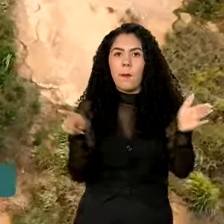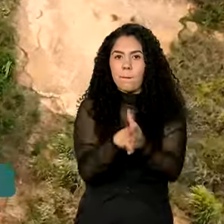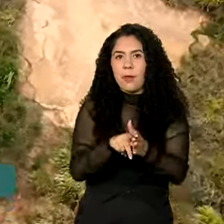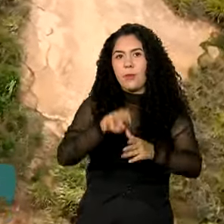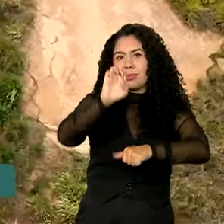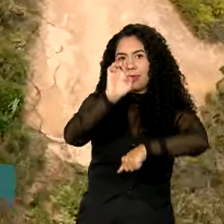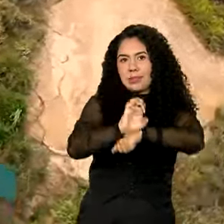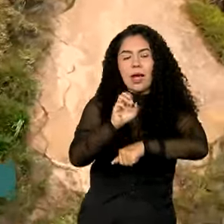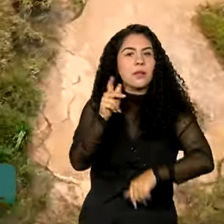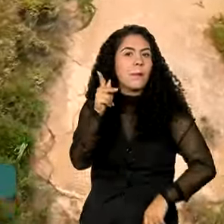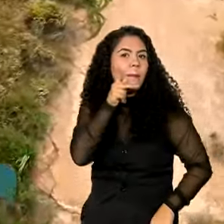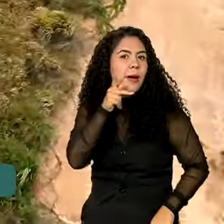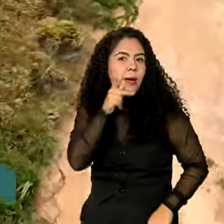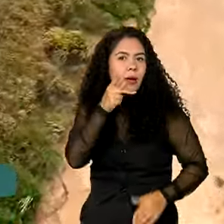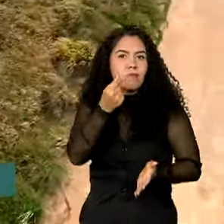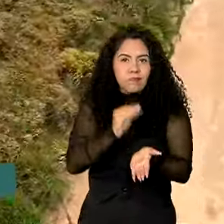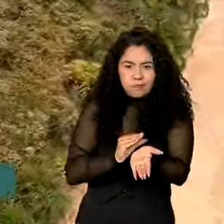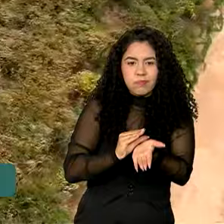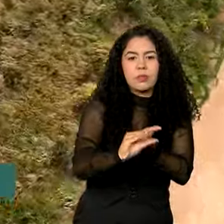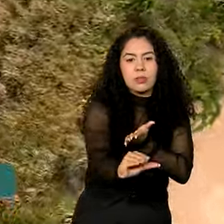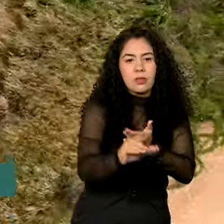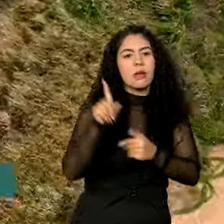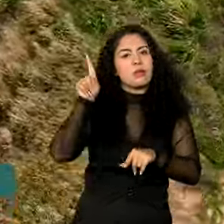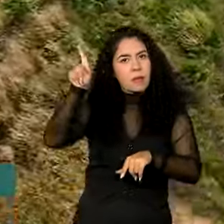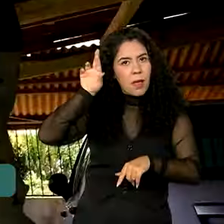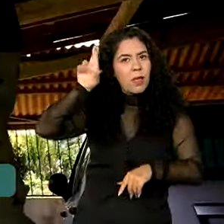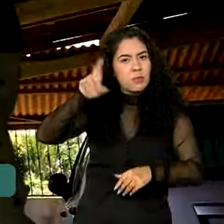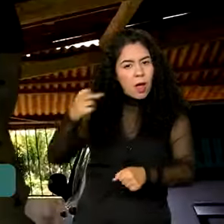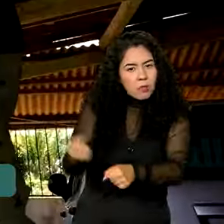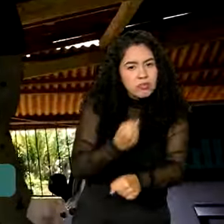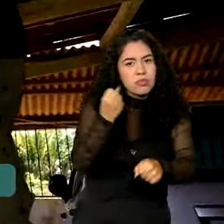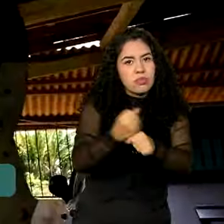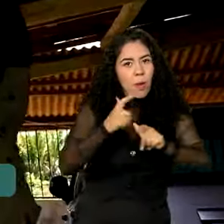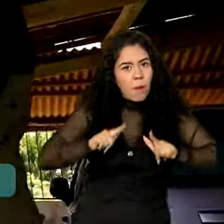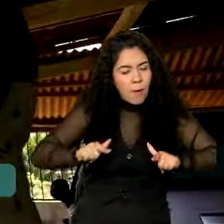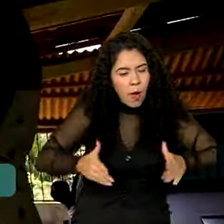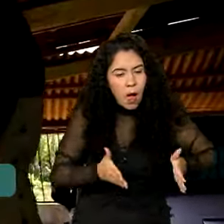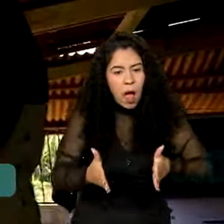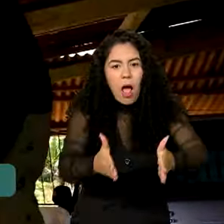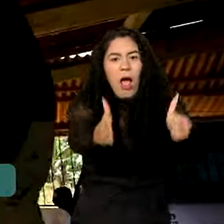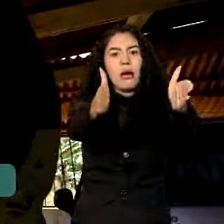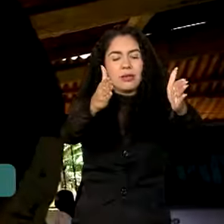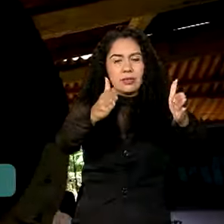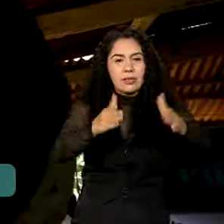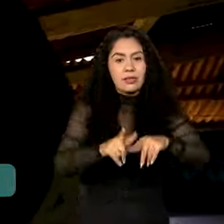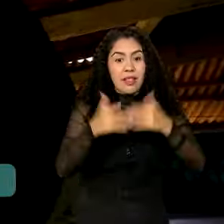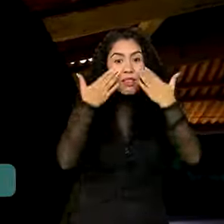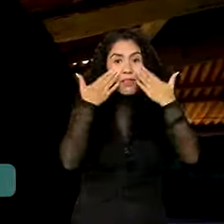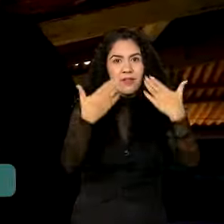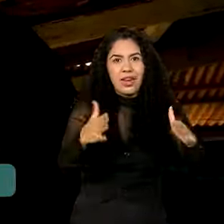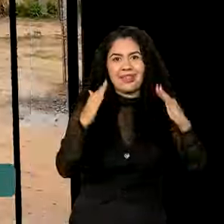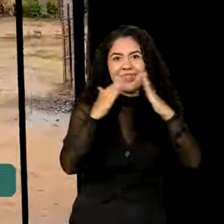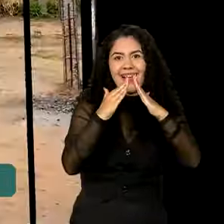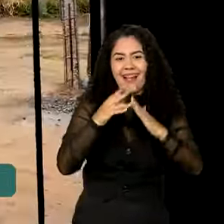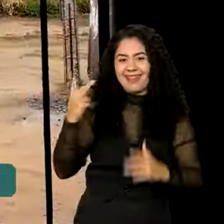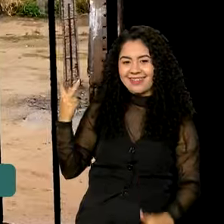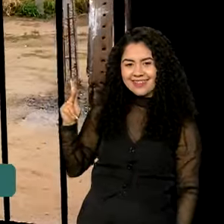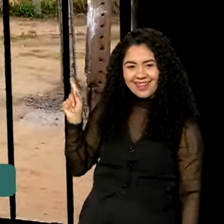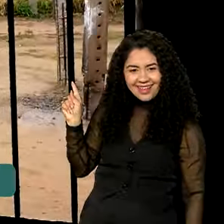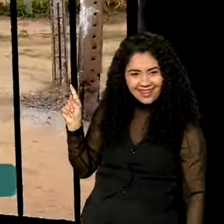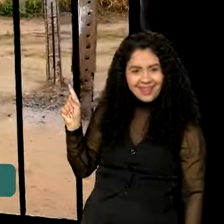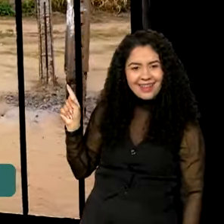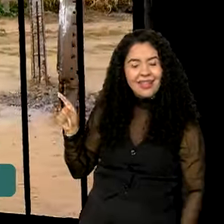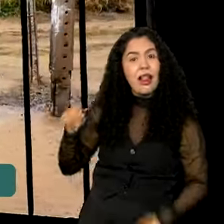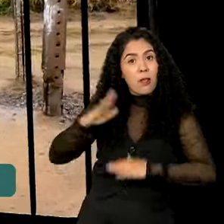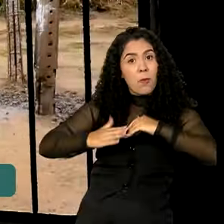Paraíba, que também é responsável pela execução. A obra passa na porta da casa de Alessandra. A